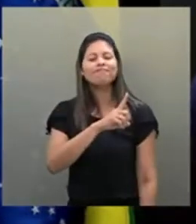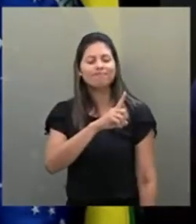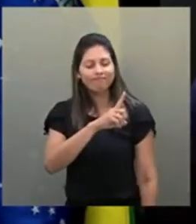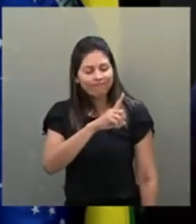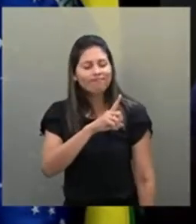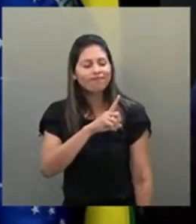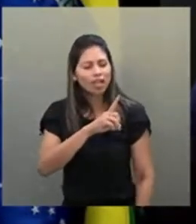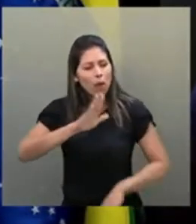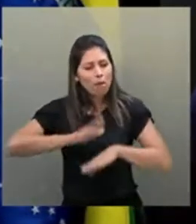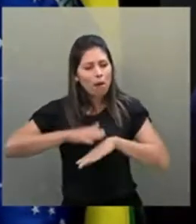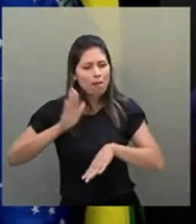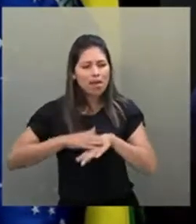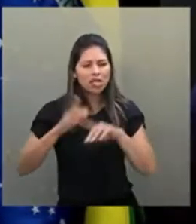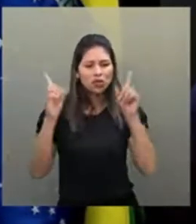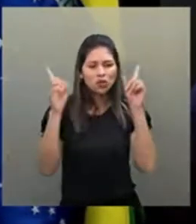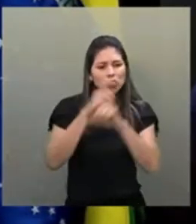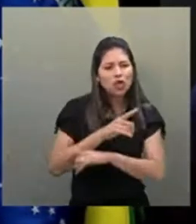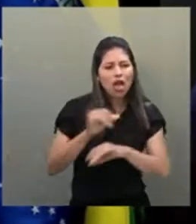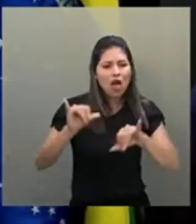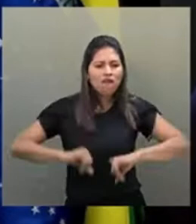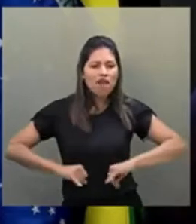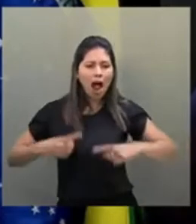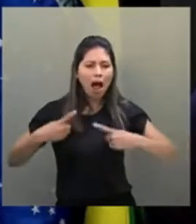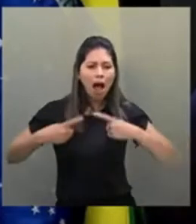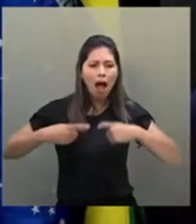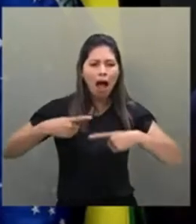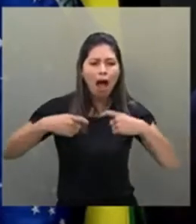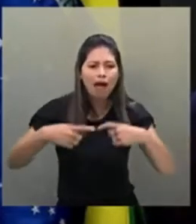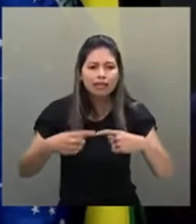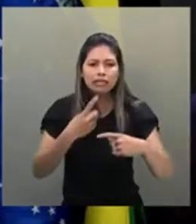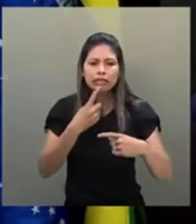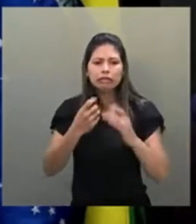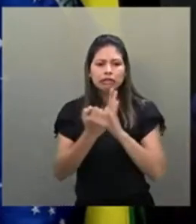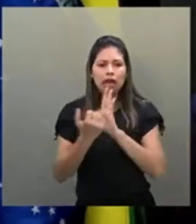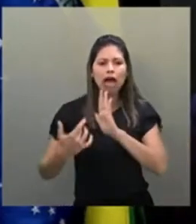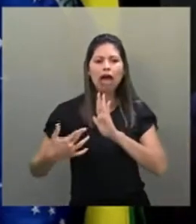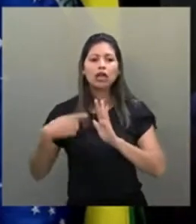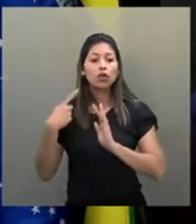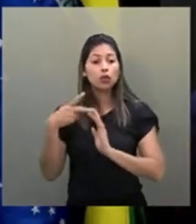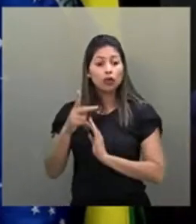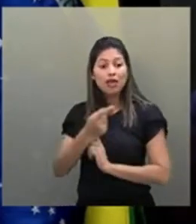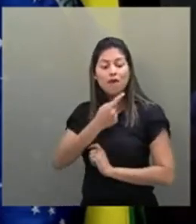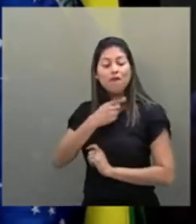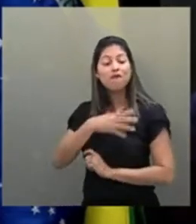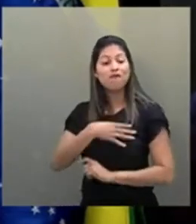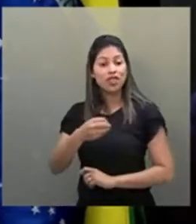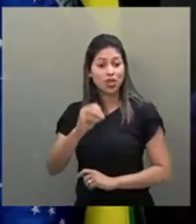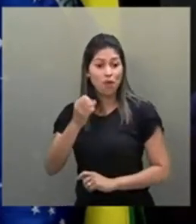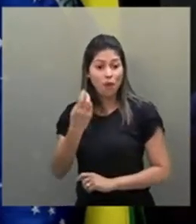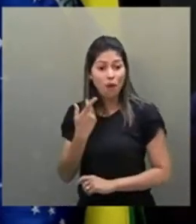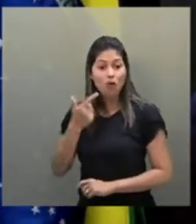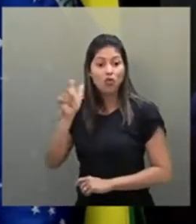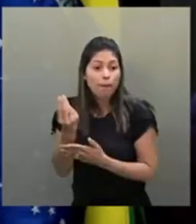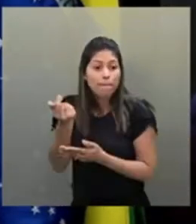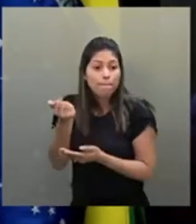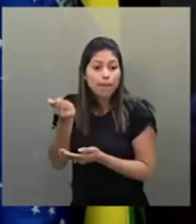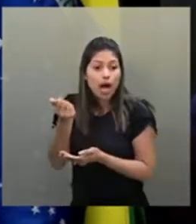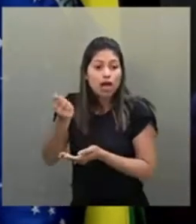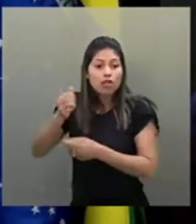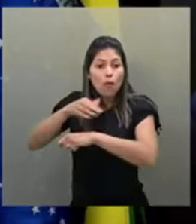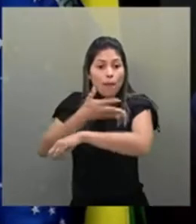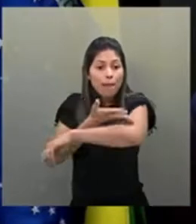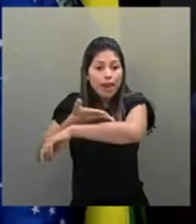momentos de treva, de guerra, diante do sangue do seu filho ou do seu companheiro, a mulher levava um pano branco.